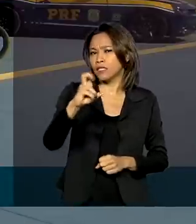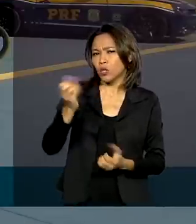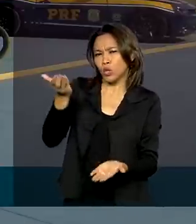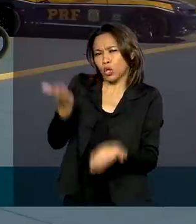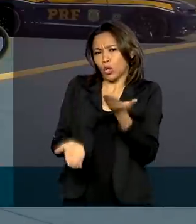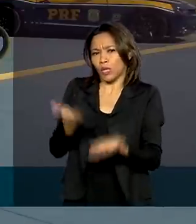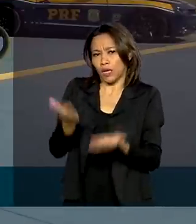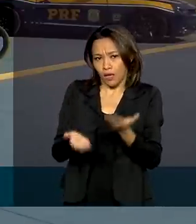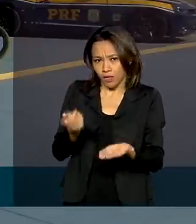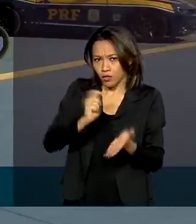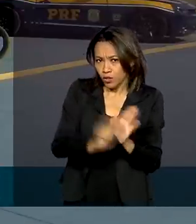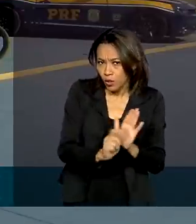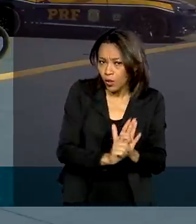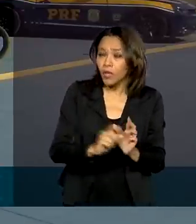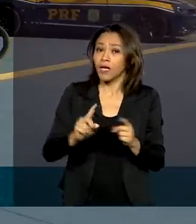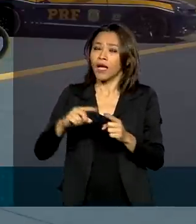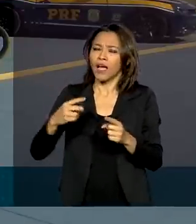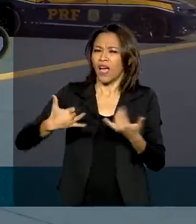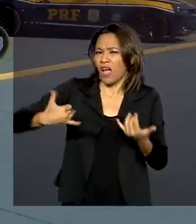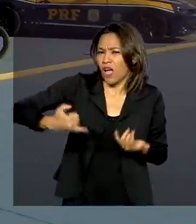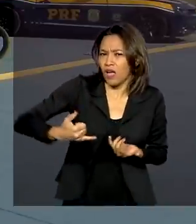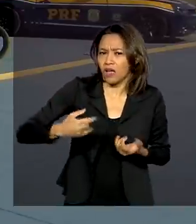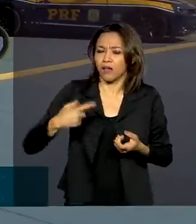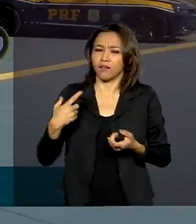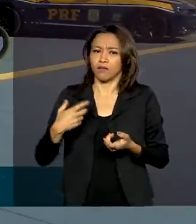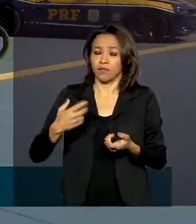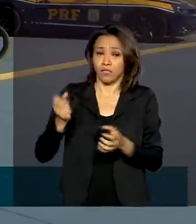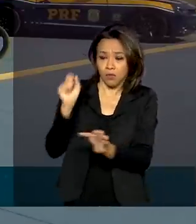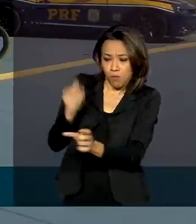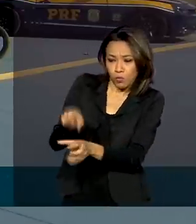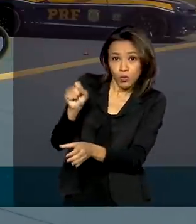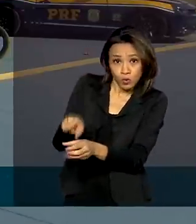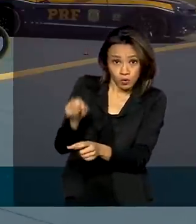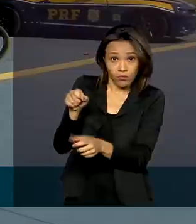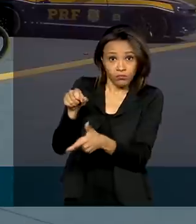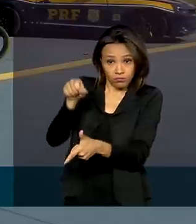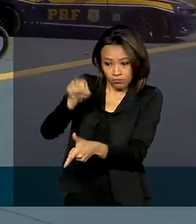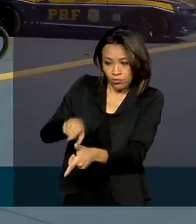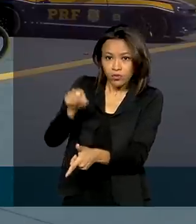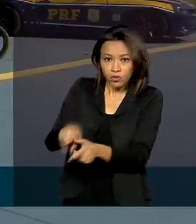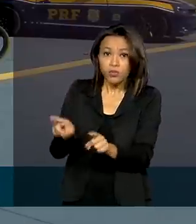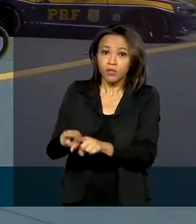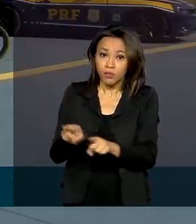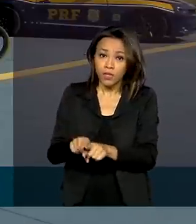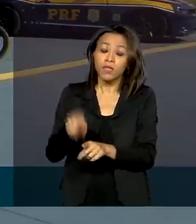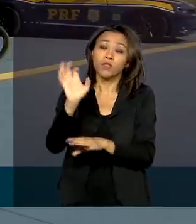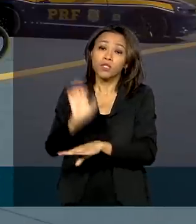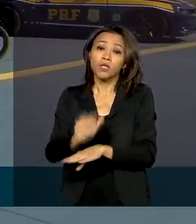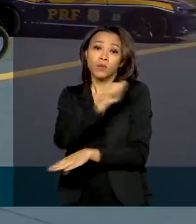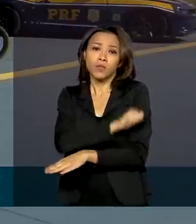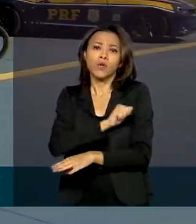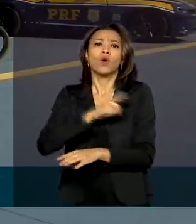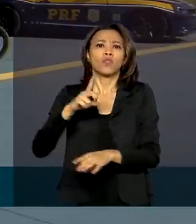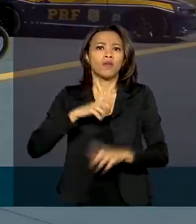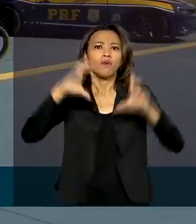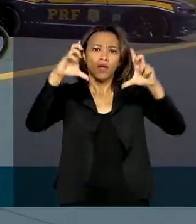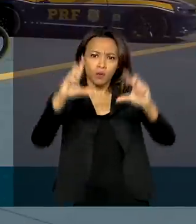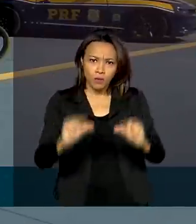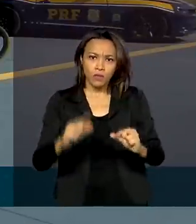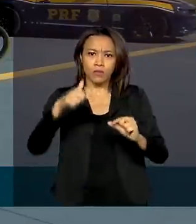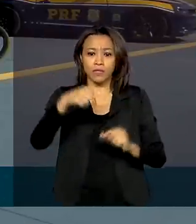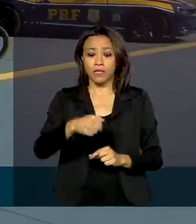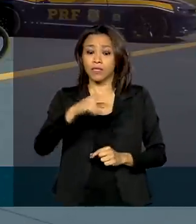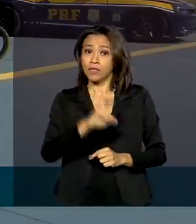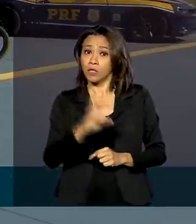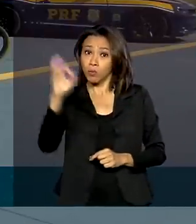de armas e milhares de munições nas estradas do Rio. Nesse período, foi registrada uma redução de 75% no